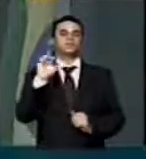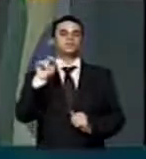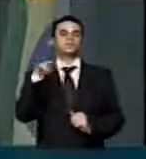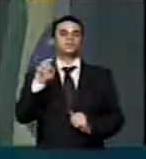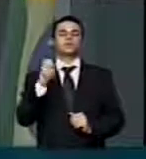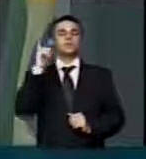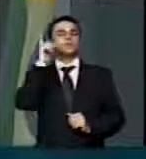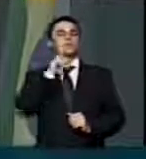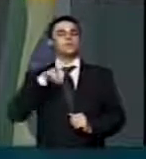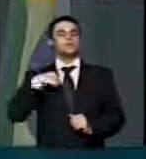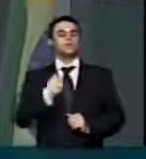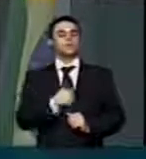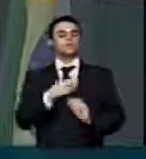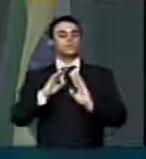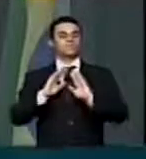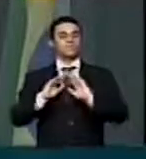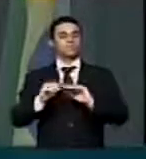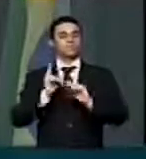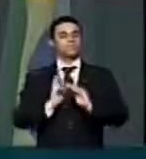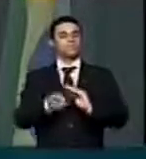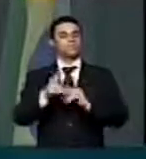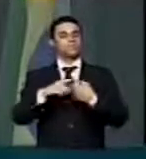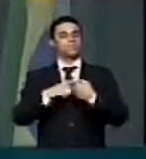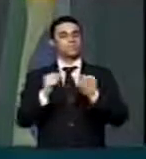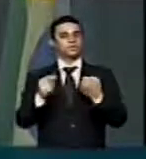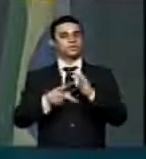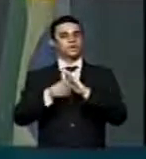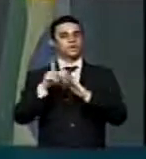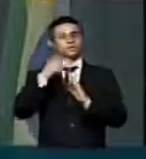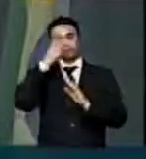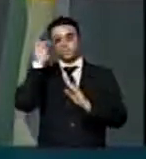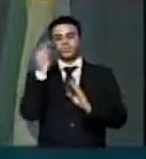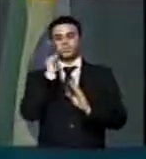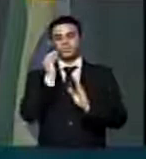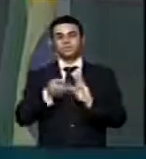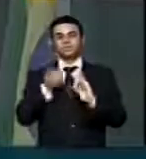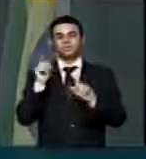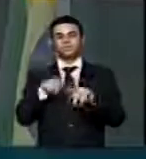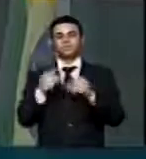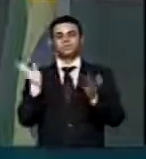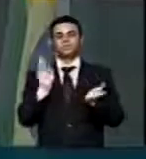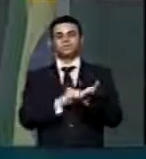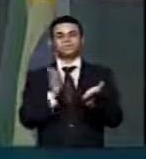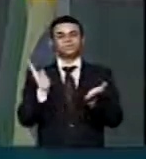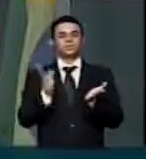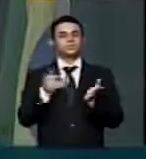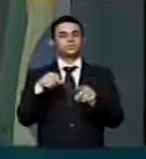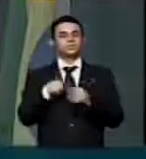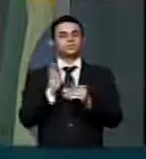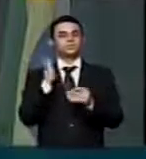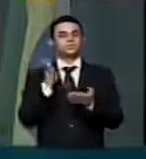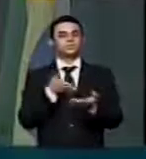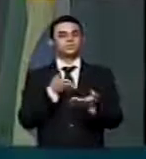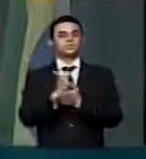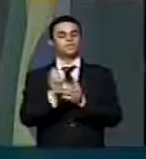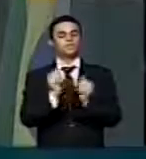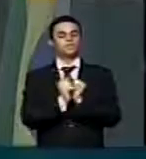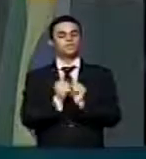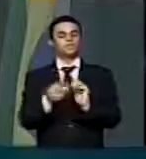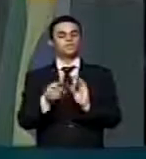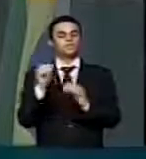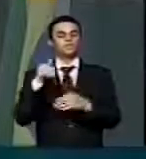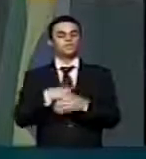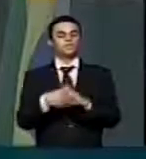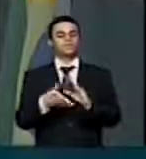mantivesse o artigo que inicialmente havia sido retirado da medida provisória e já foi, inclusive, aprovado no conjunto da votação